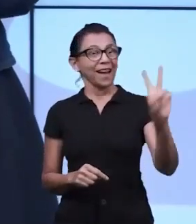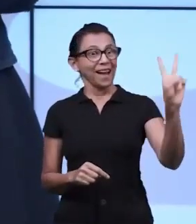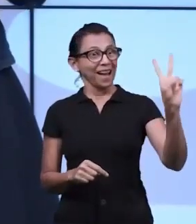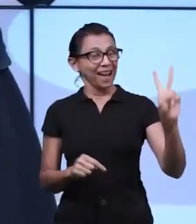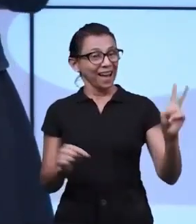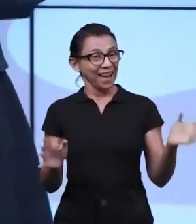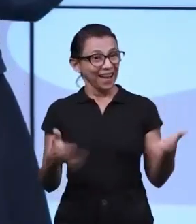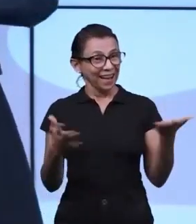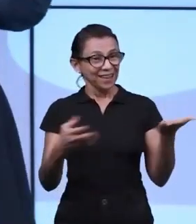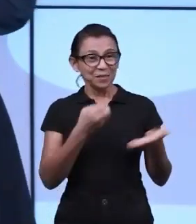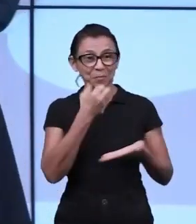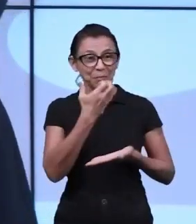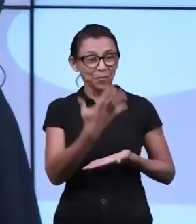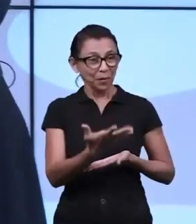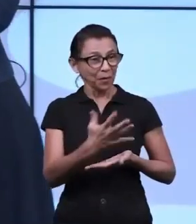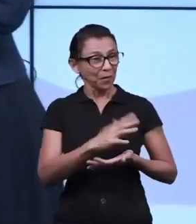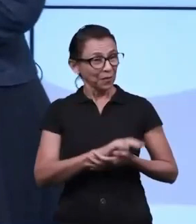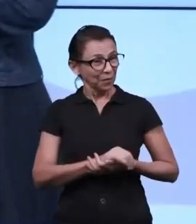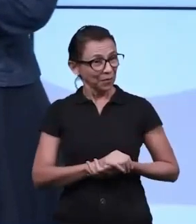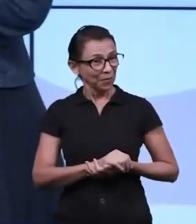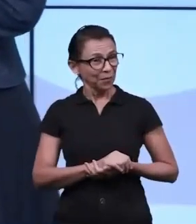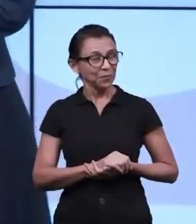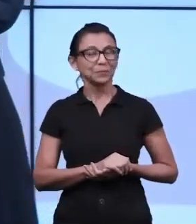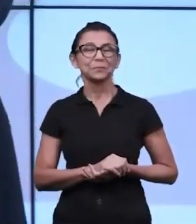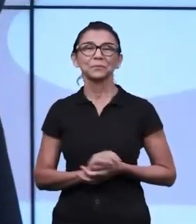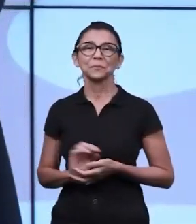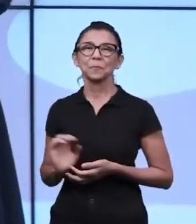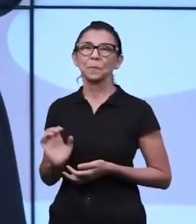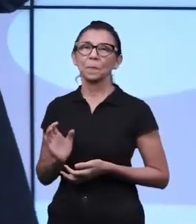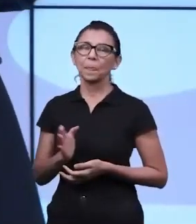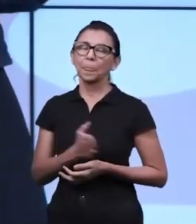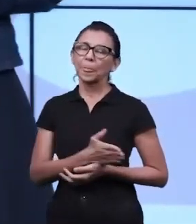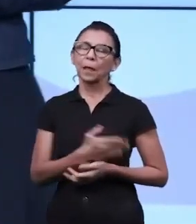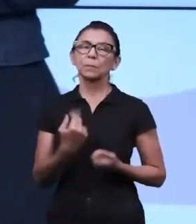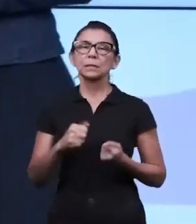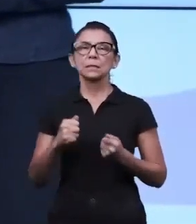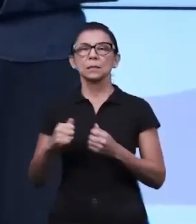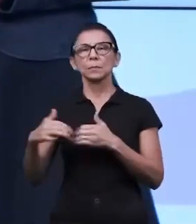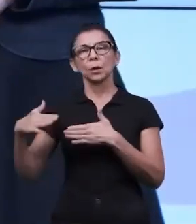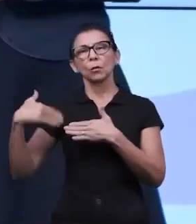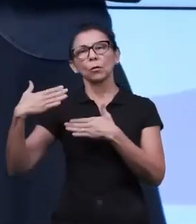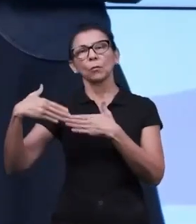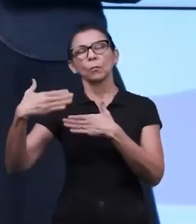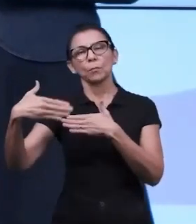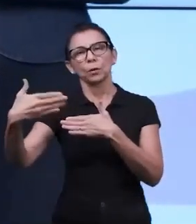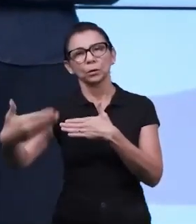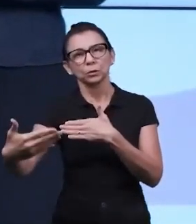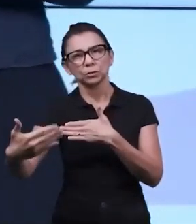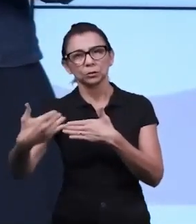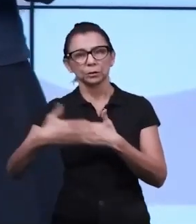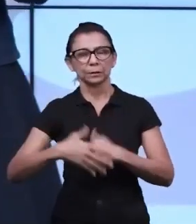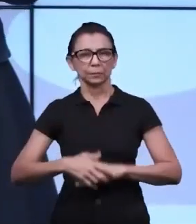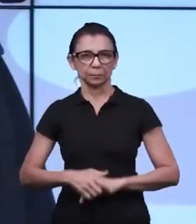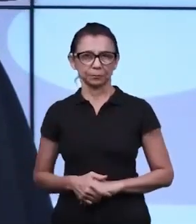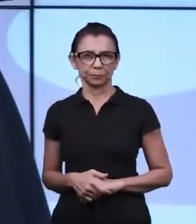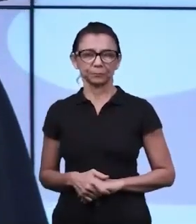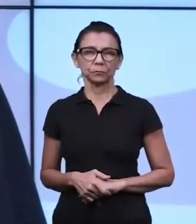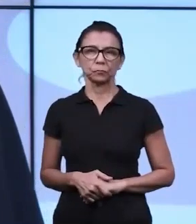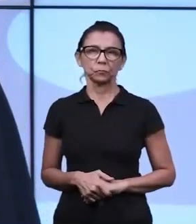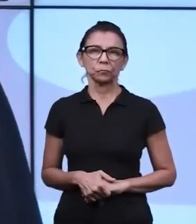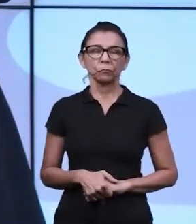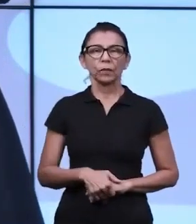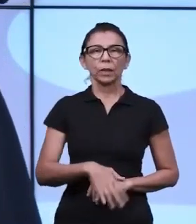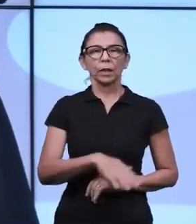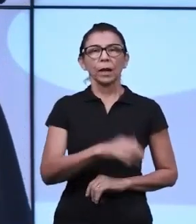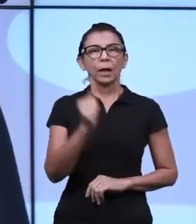esforço delas mais do que o resultado. Estabeleça uma rotina diária. Para a criança que tem um déficit de atenção